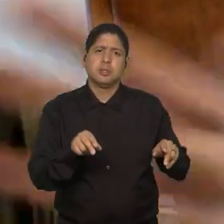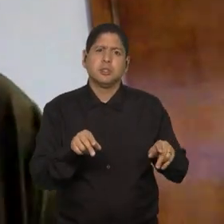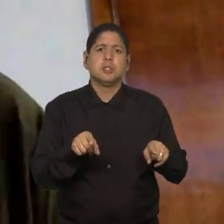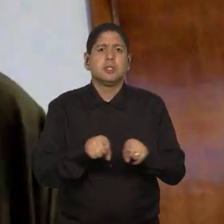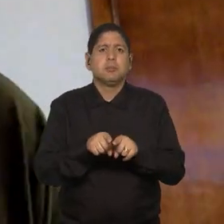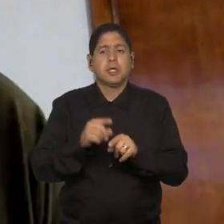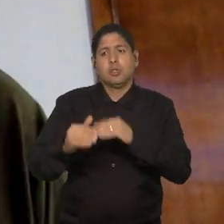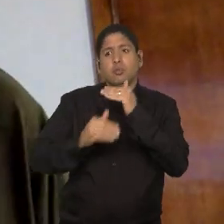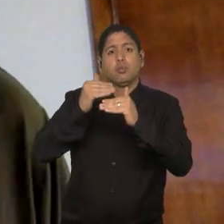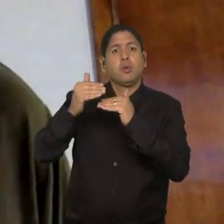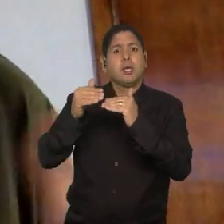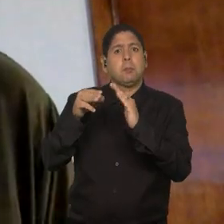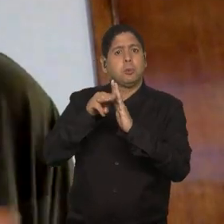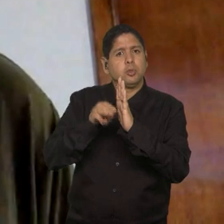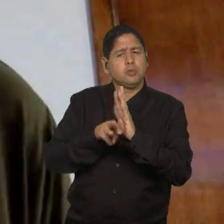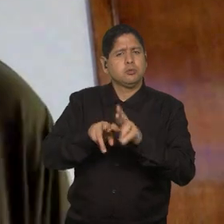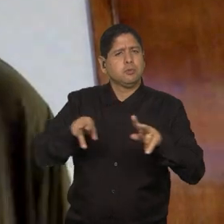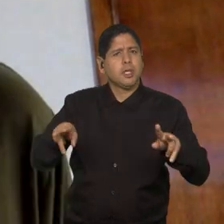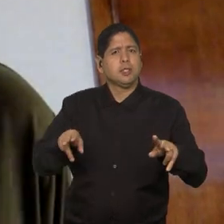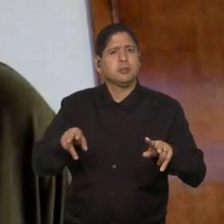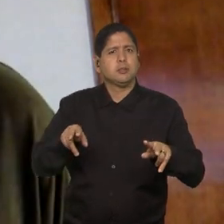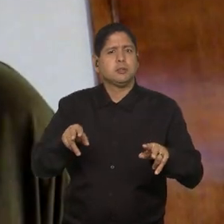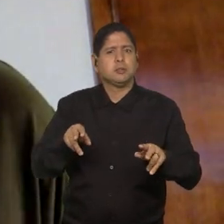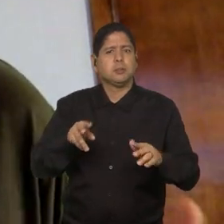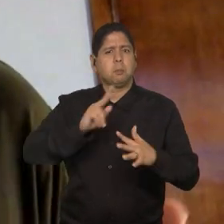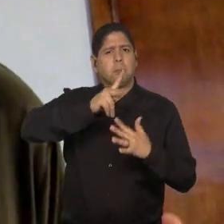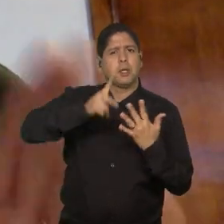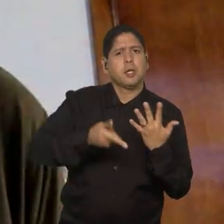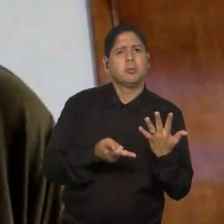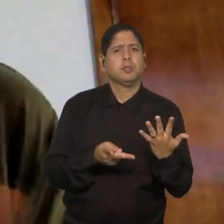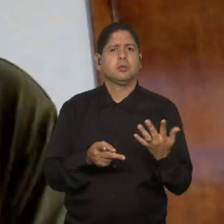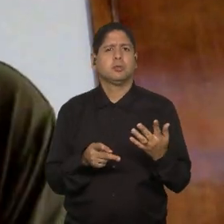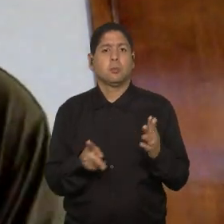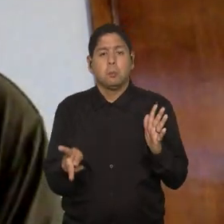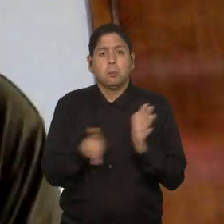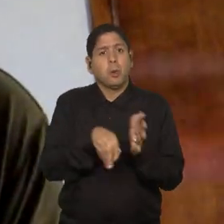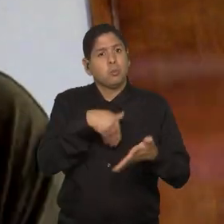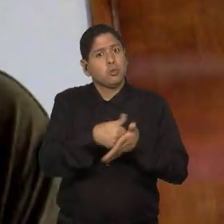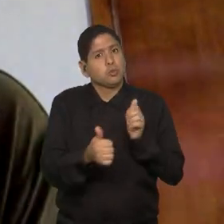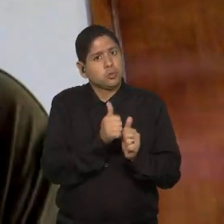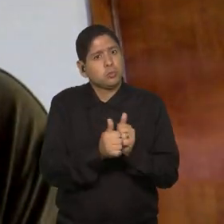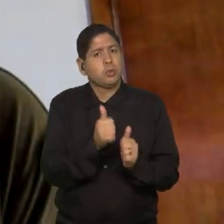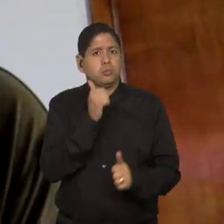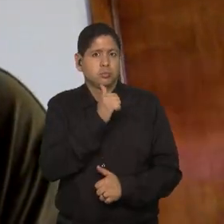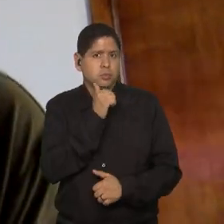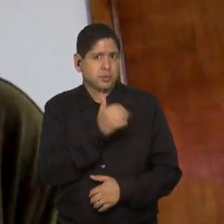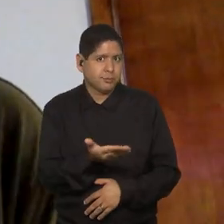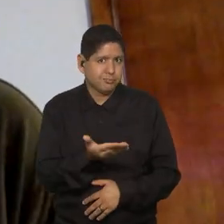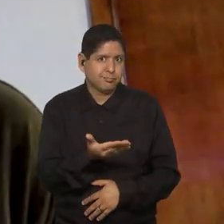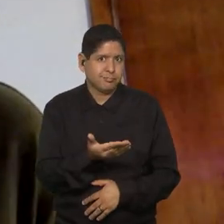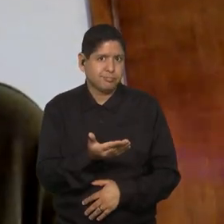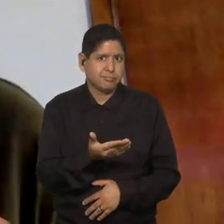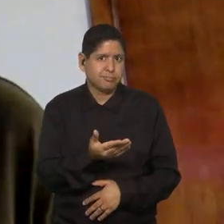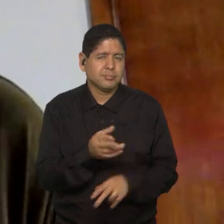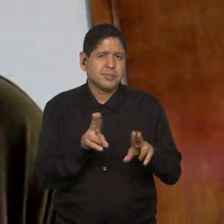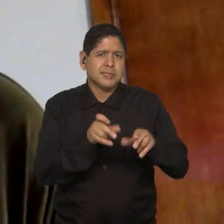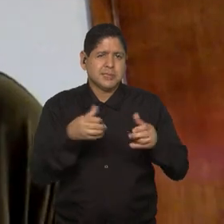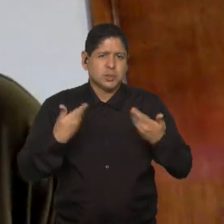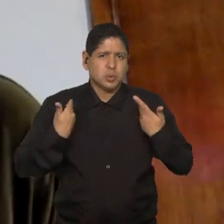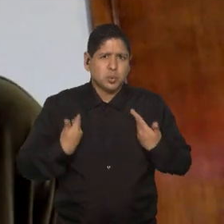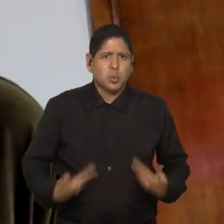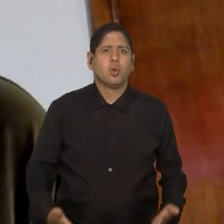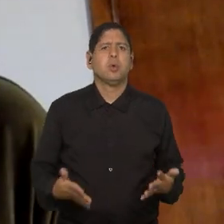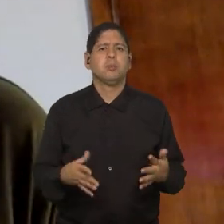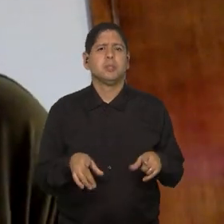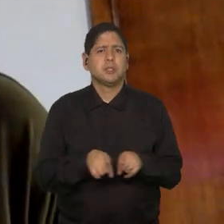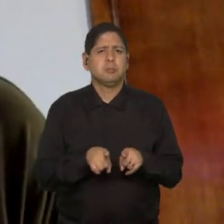desenvolver metodologias, desenvolver parâmetros próprios do futebol feminino, né, que são questões físicas, que são